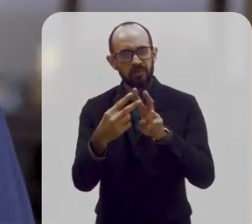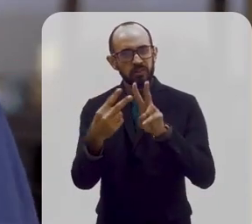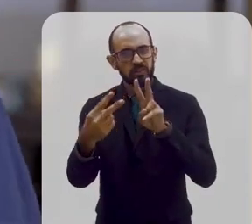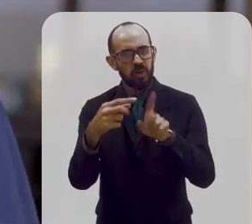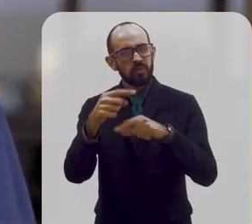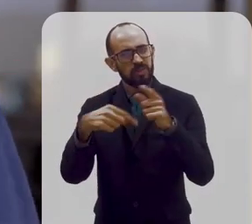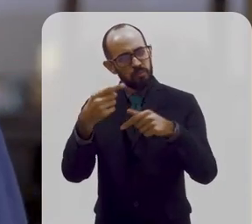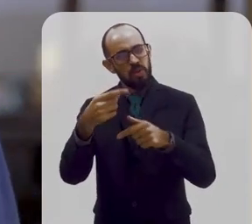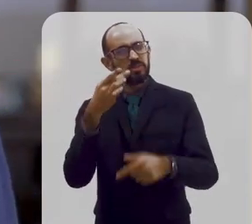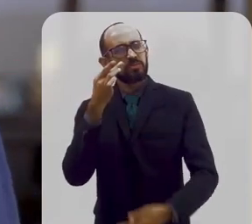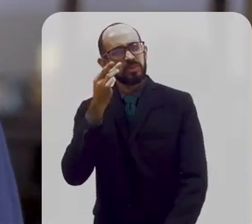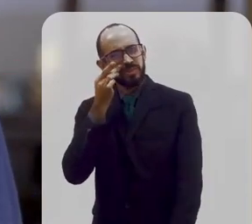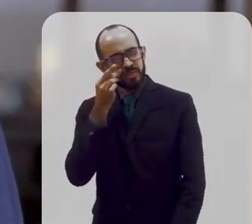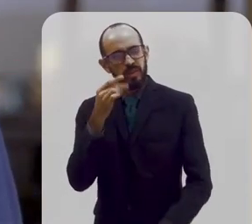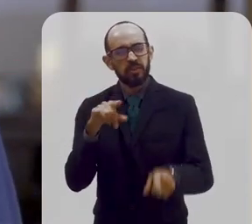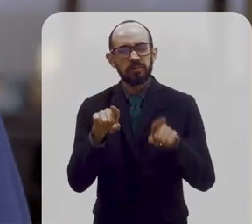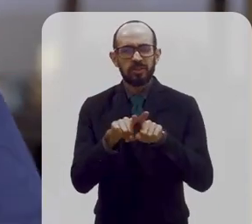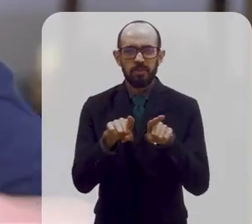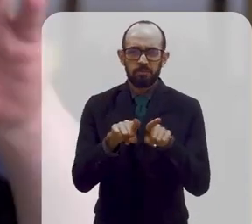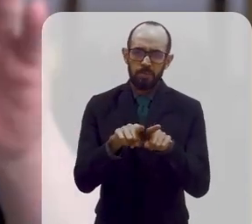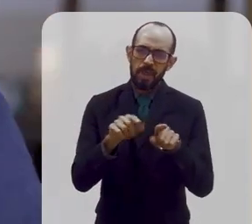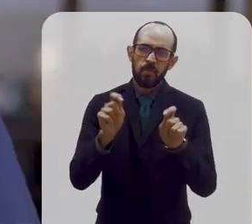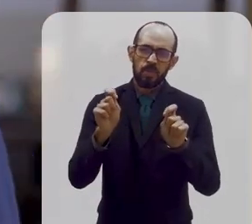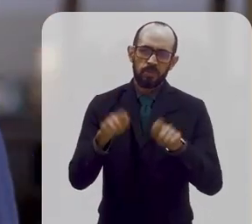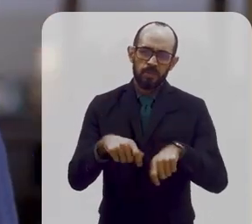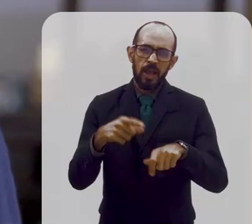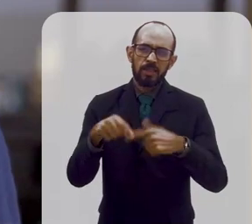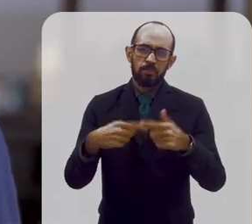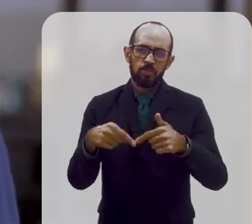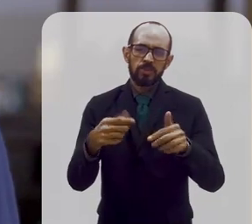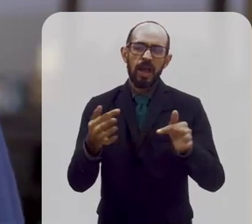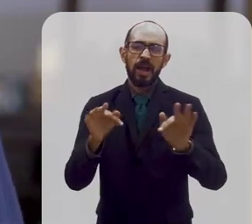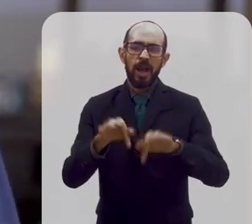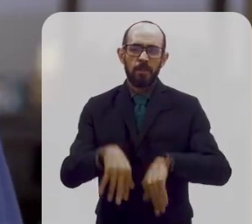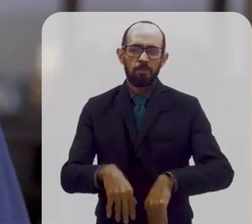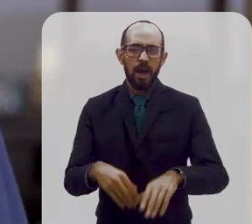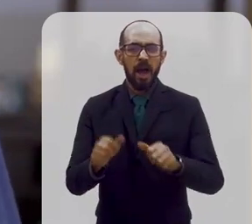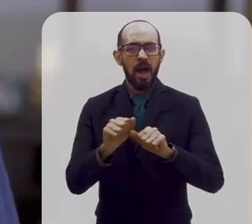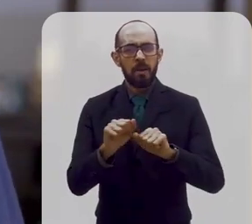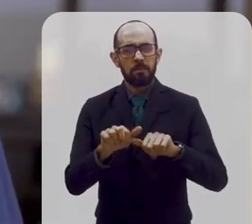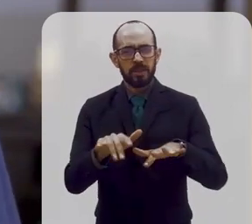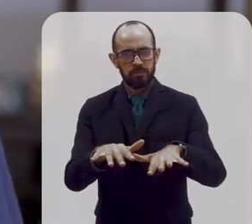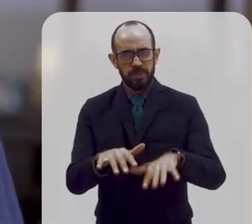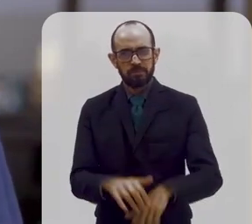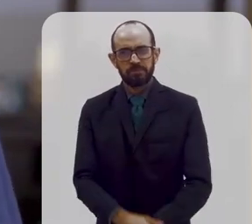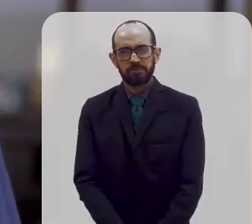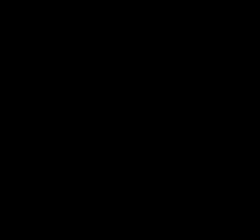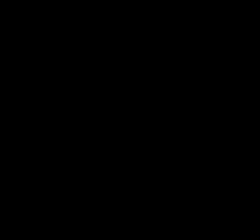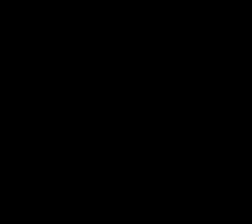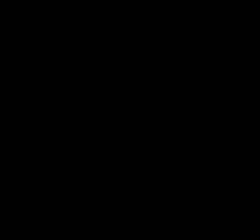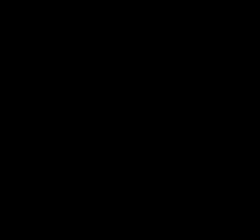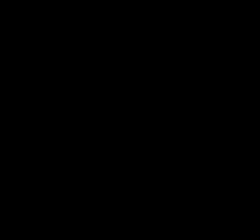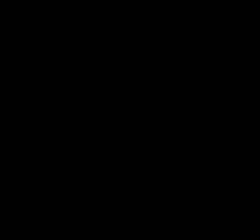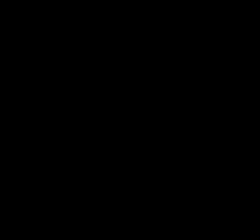virtual e posteriormente daqui mais à frente quando tivermos saído da pandemia e visitar pessoalmente.